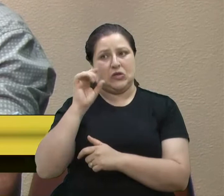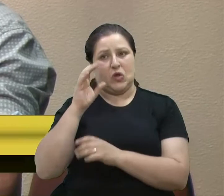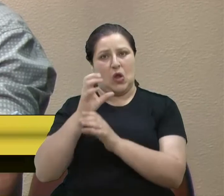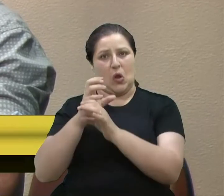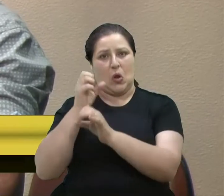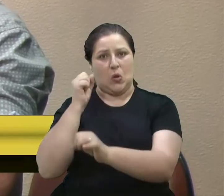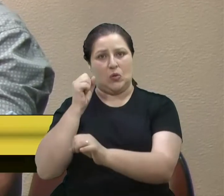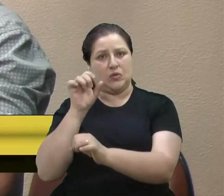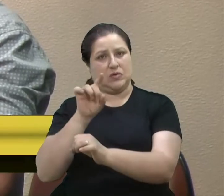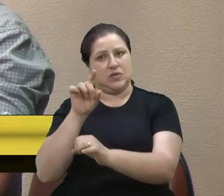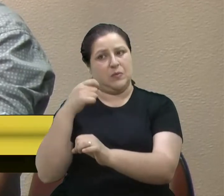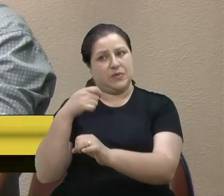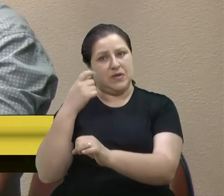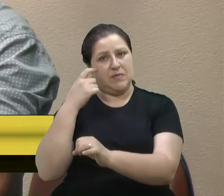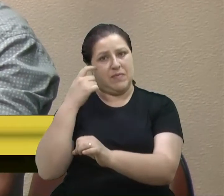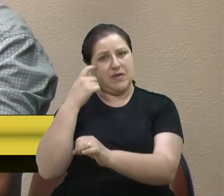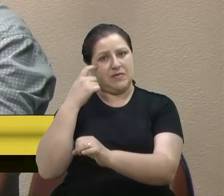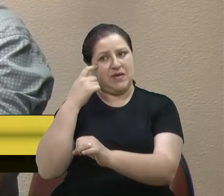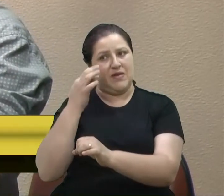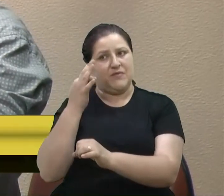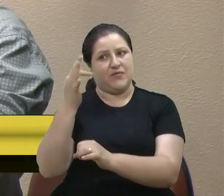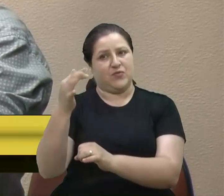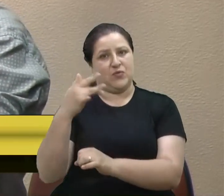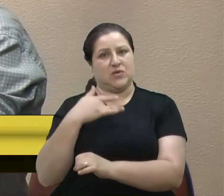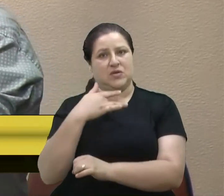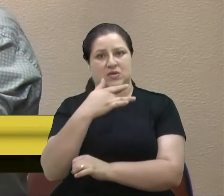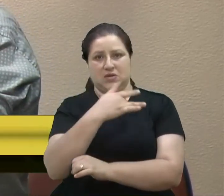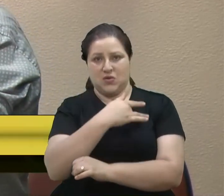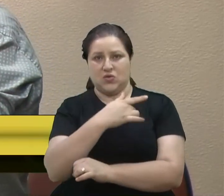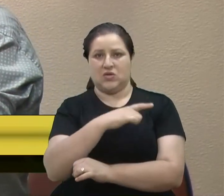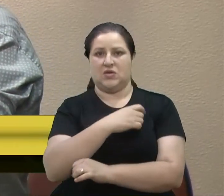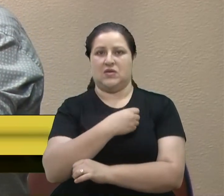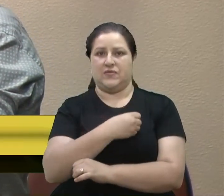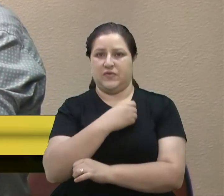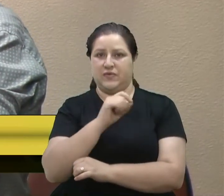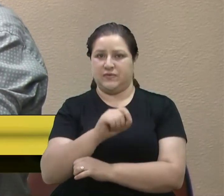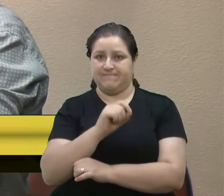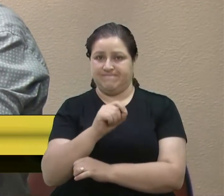precisamos compreender que a saúde logo adiante ela se torna também